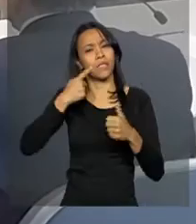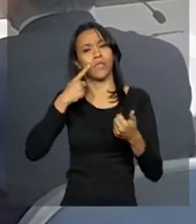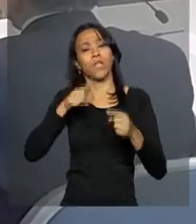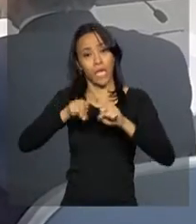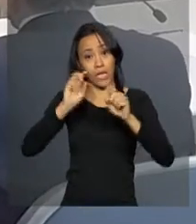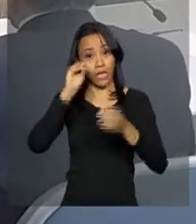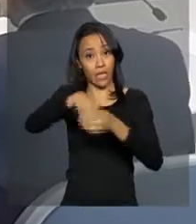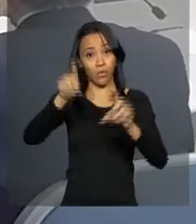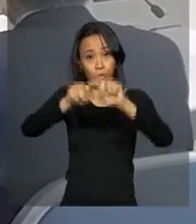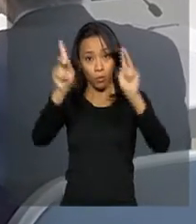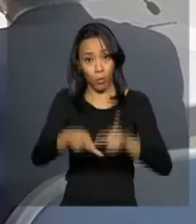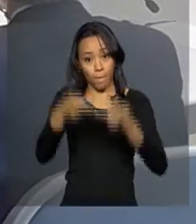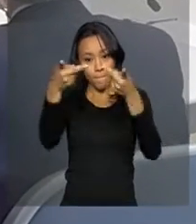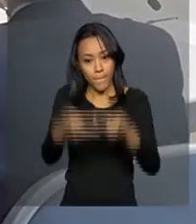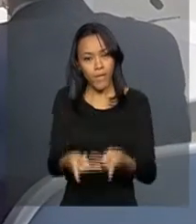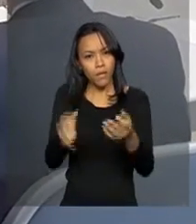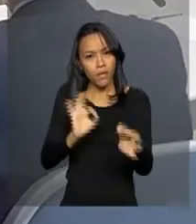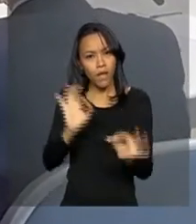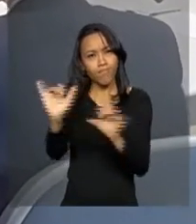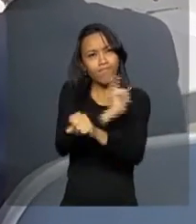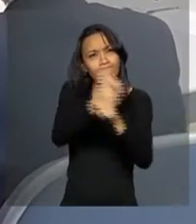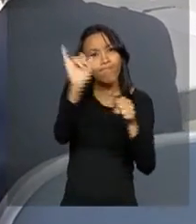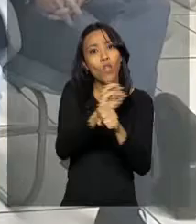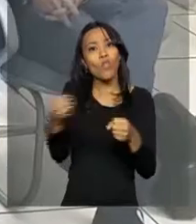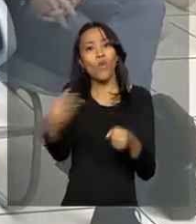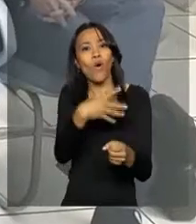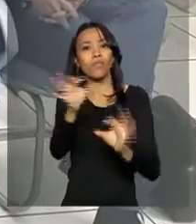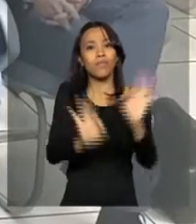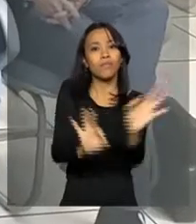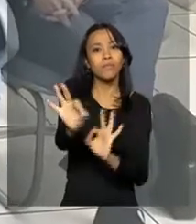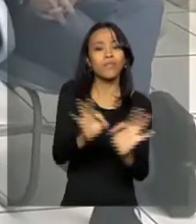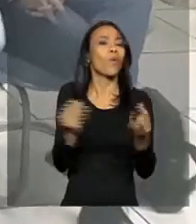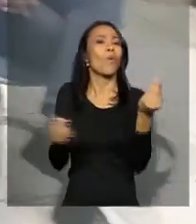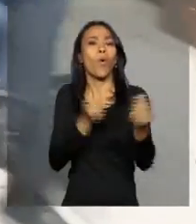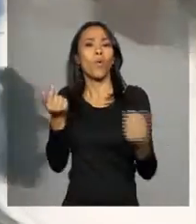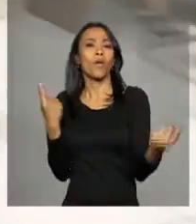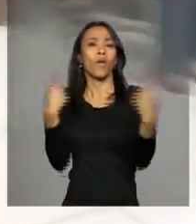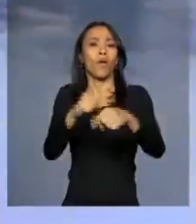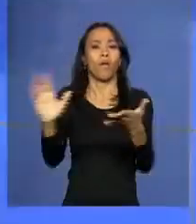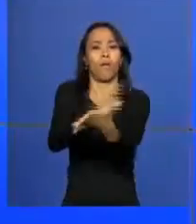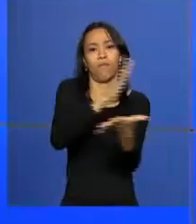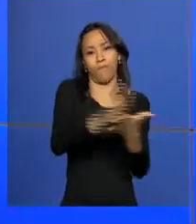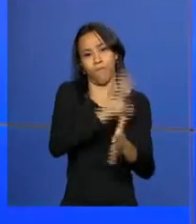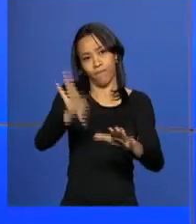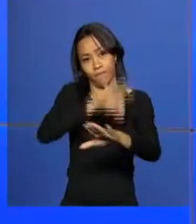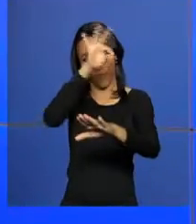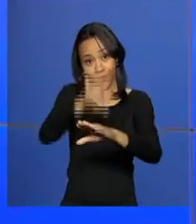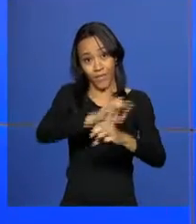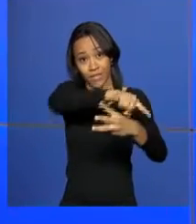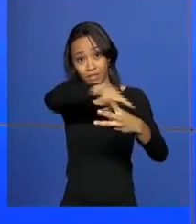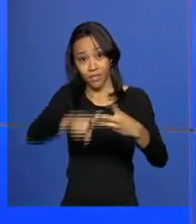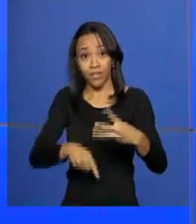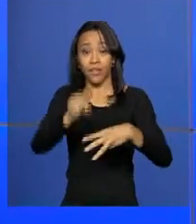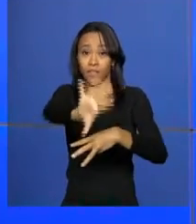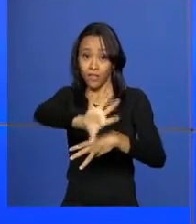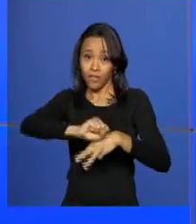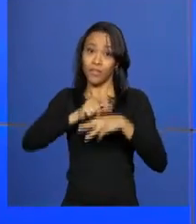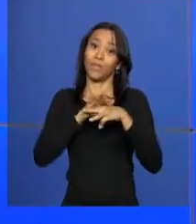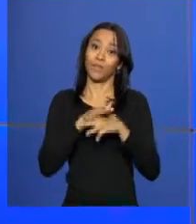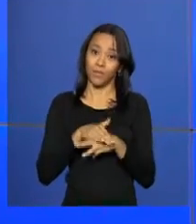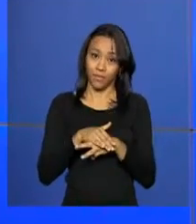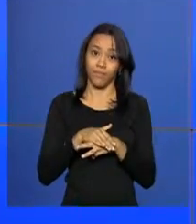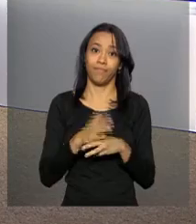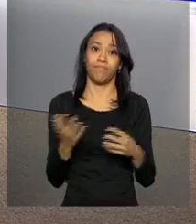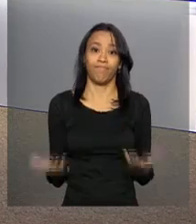Enfrentamento e são articuladas novas ações para combater o mosquito transmissor da dengue, da febre chikungunya e o vírus